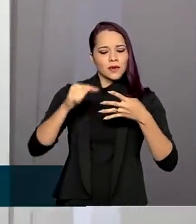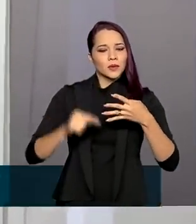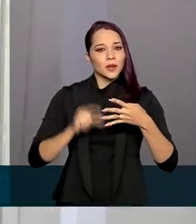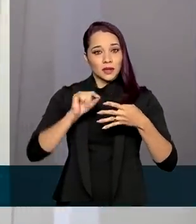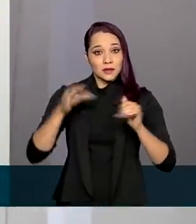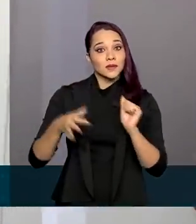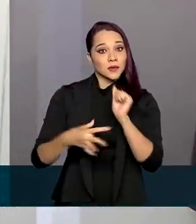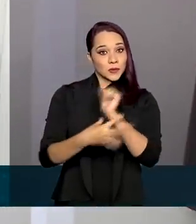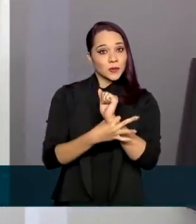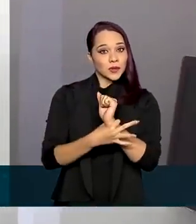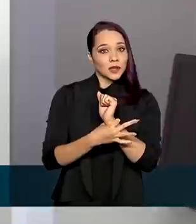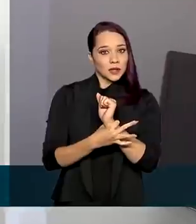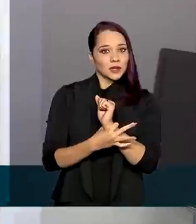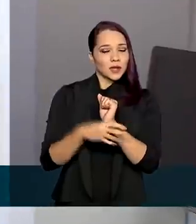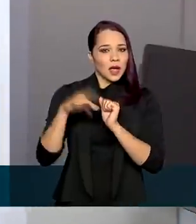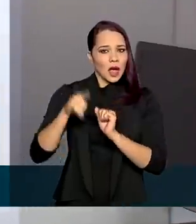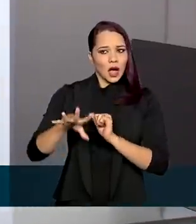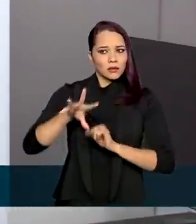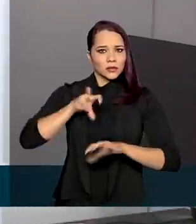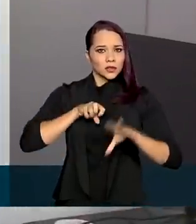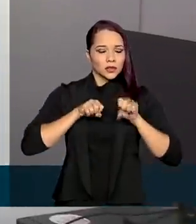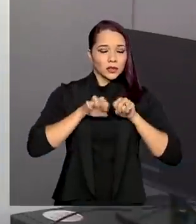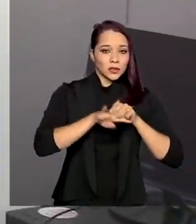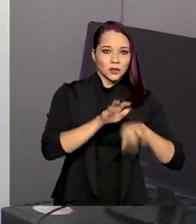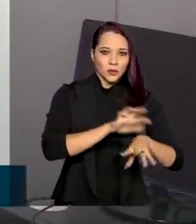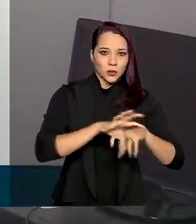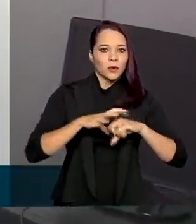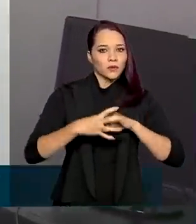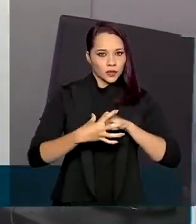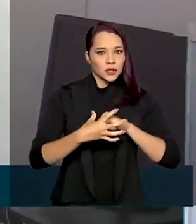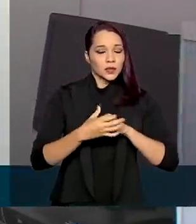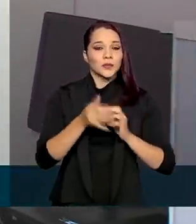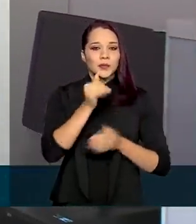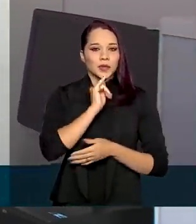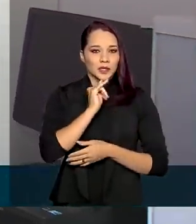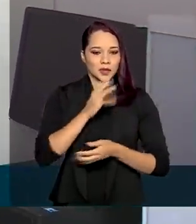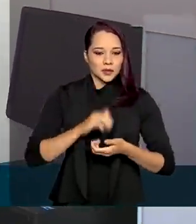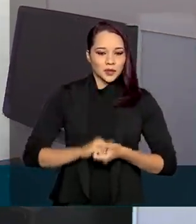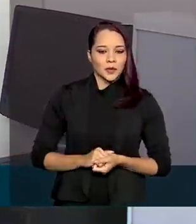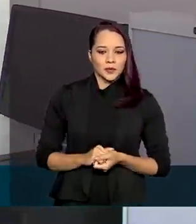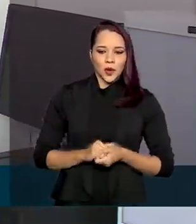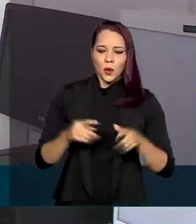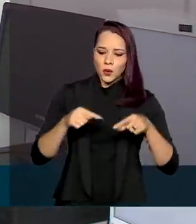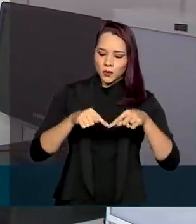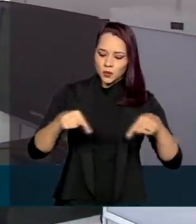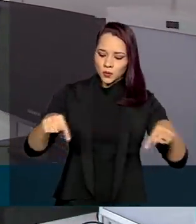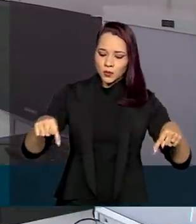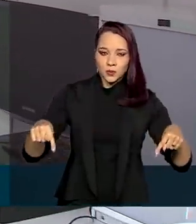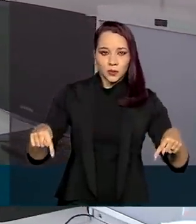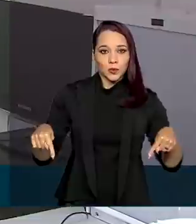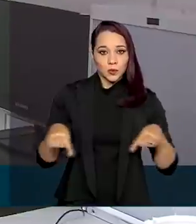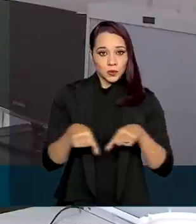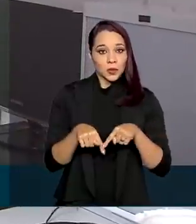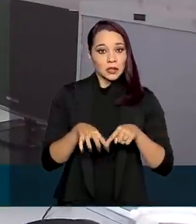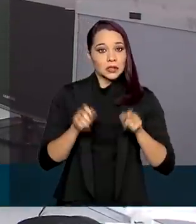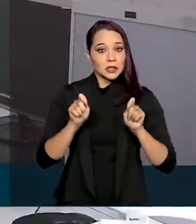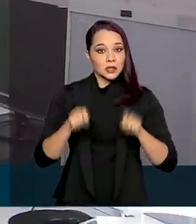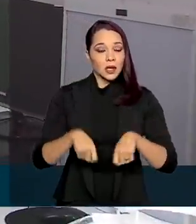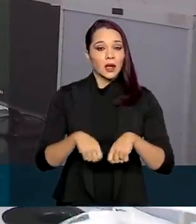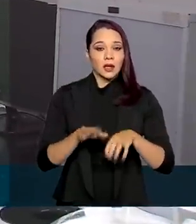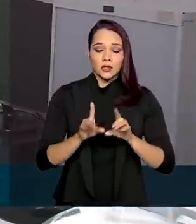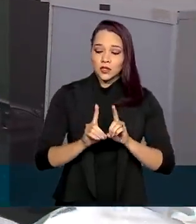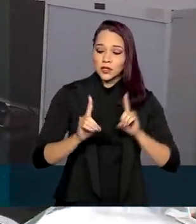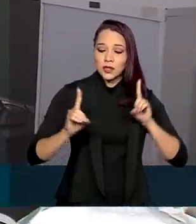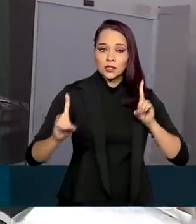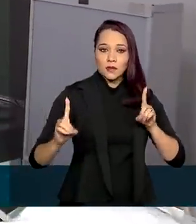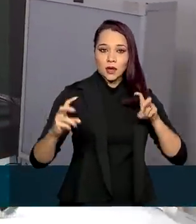de segurança relacionadas à transmissão do novo coronavírus, como por exemplo, o tamanho dos consultórios capaz de permitir o